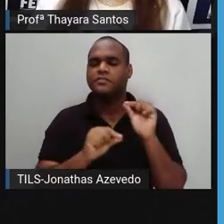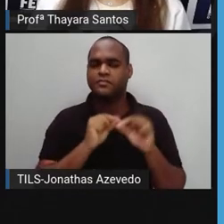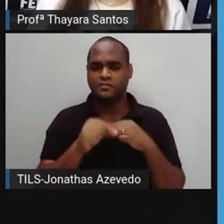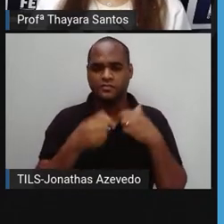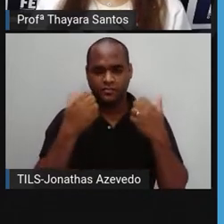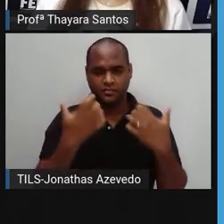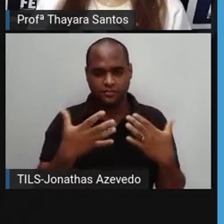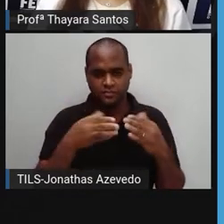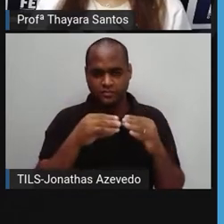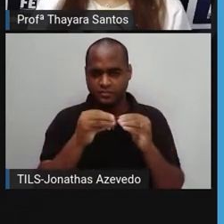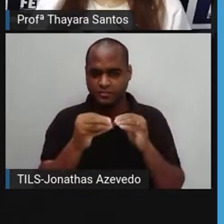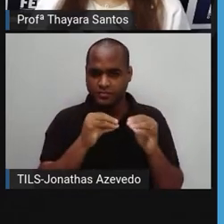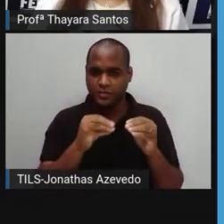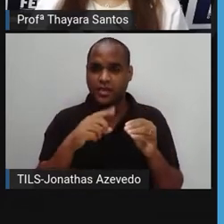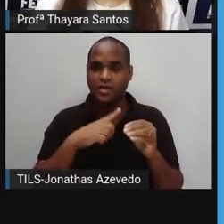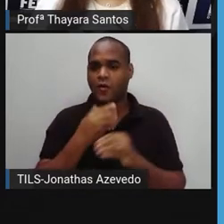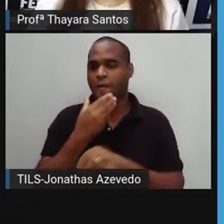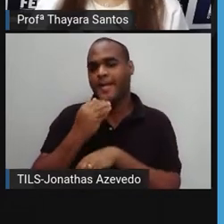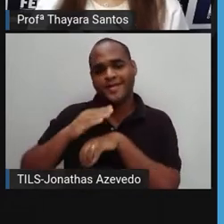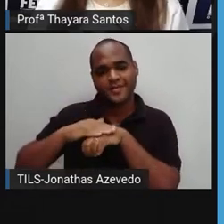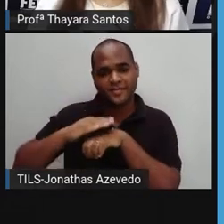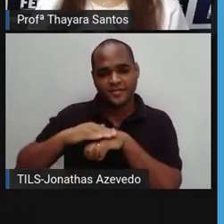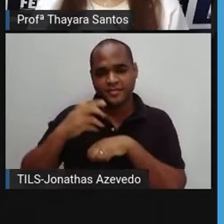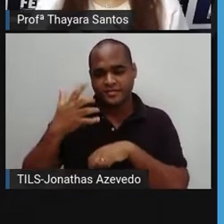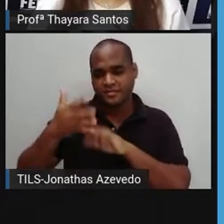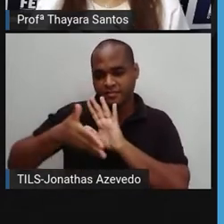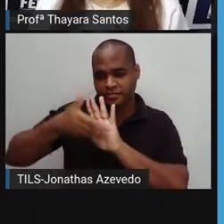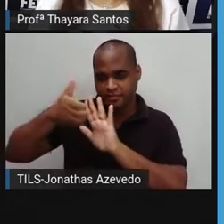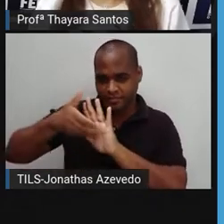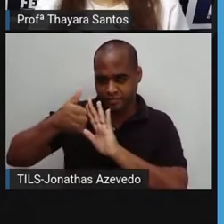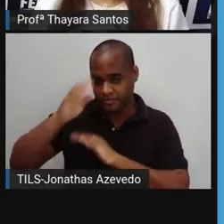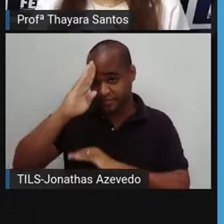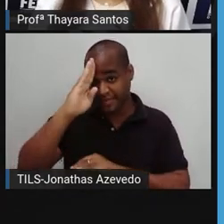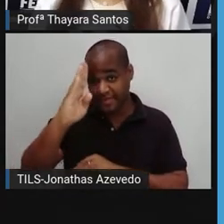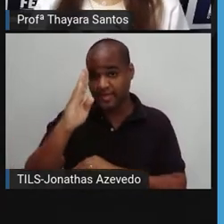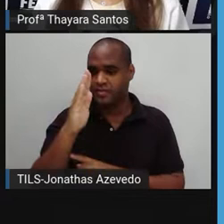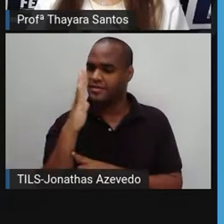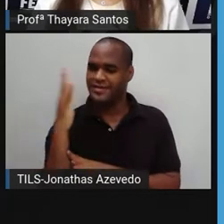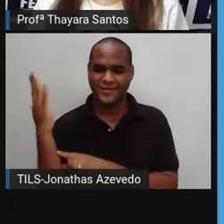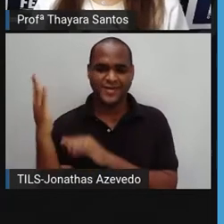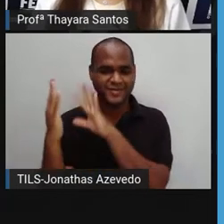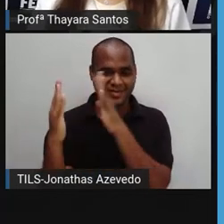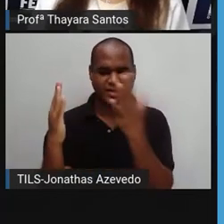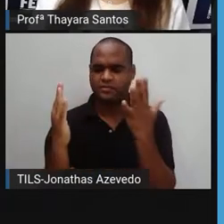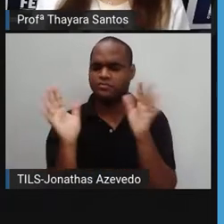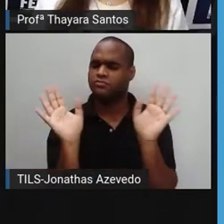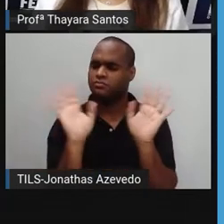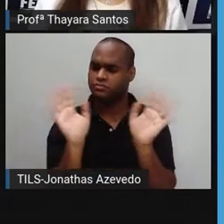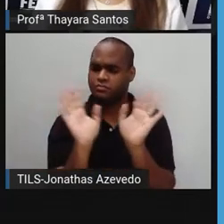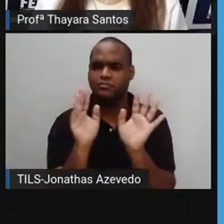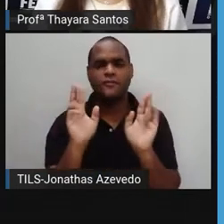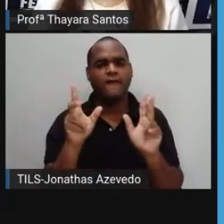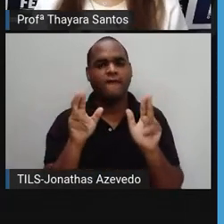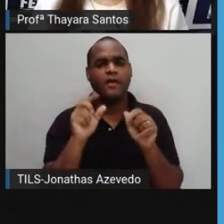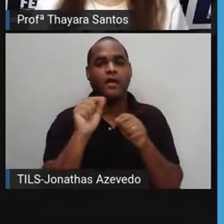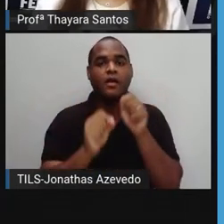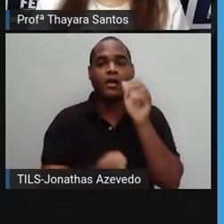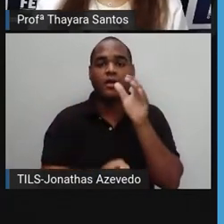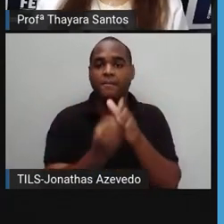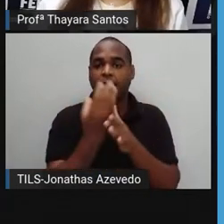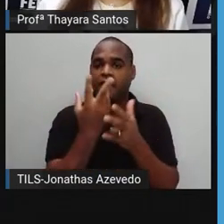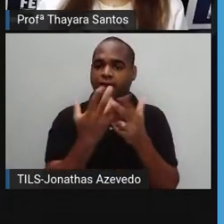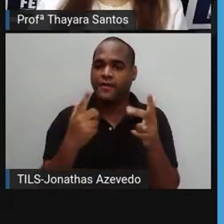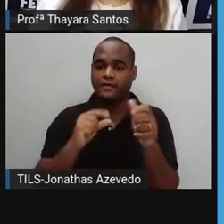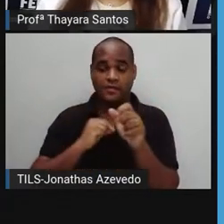que ele é totalmente produzido pelo homem, que ele não é retirado direto da natureza. Ele é fabricado a partir de matéria-prima